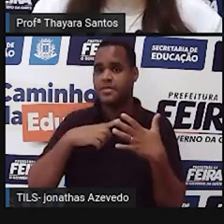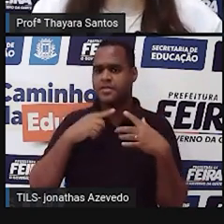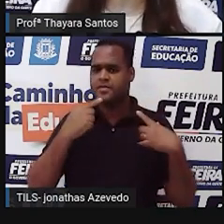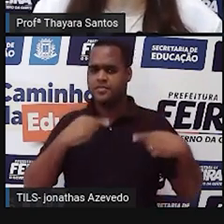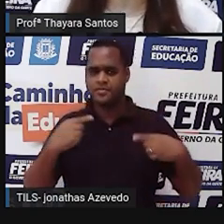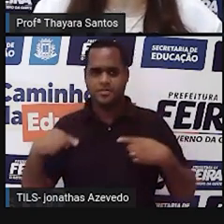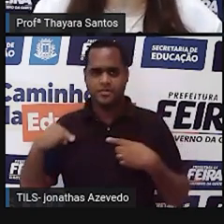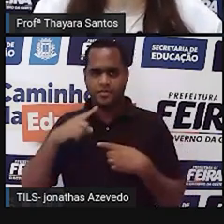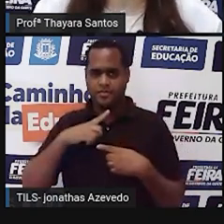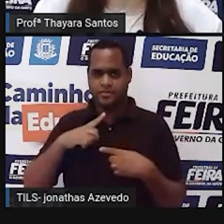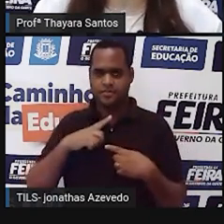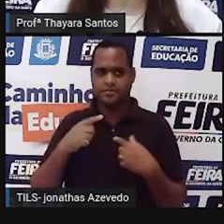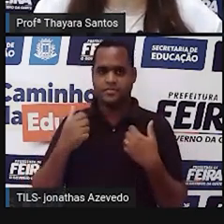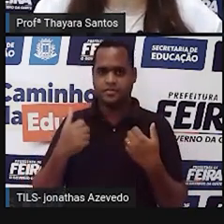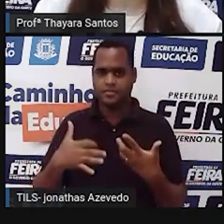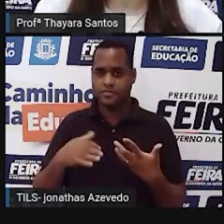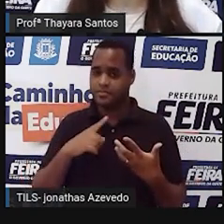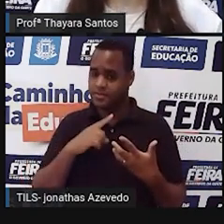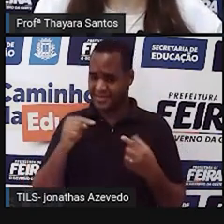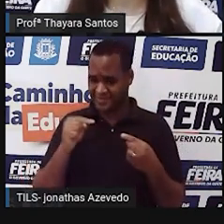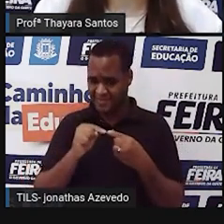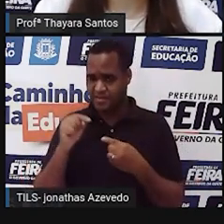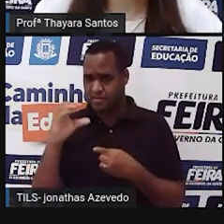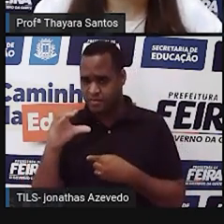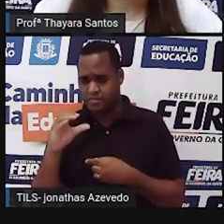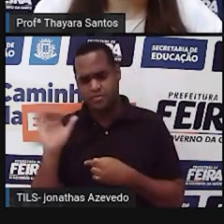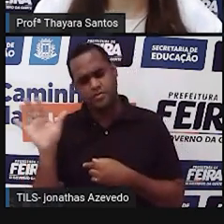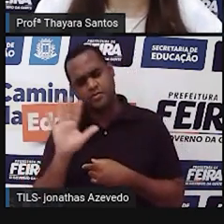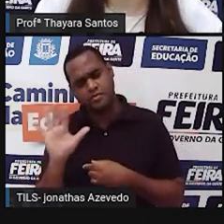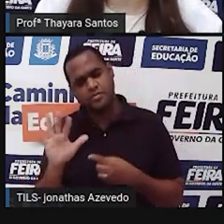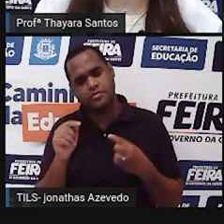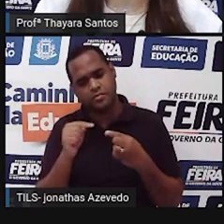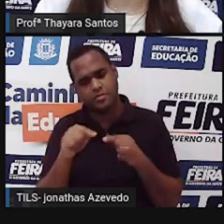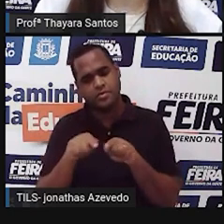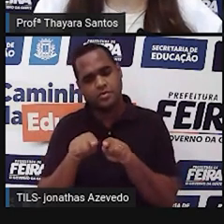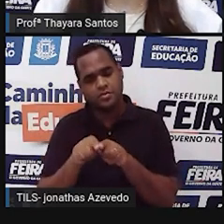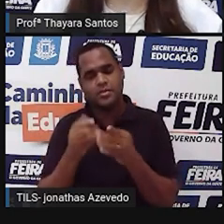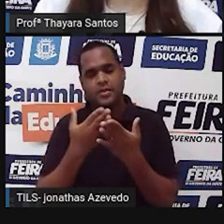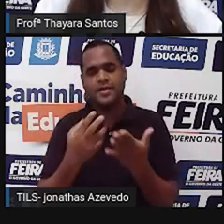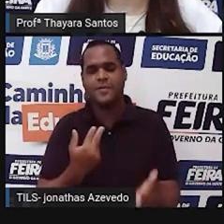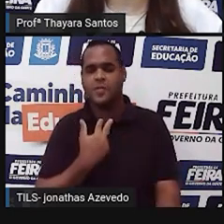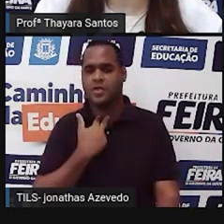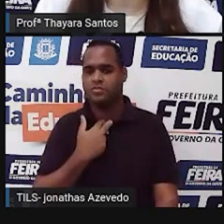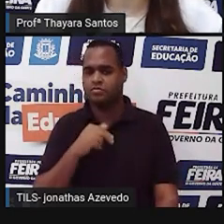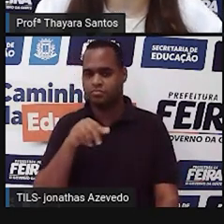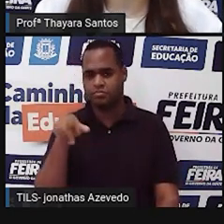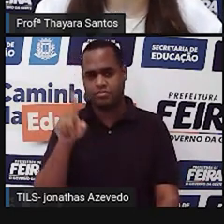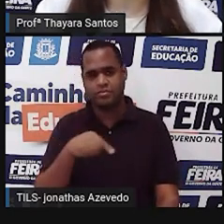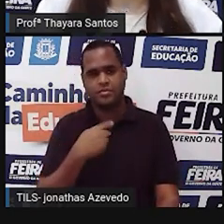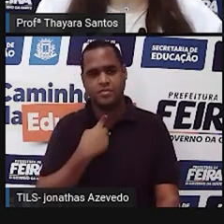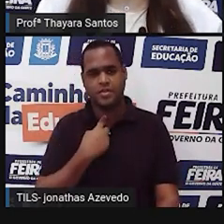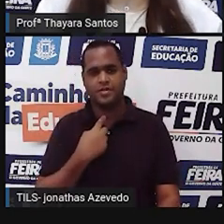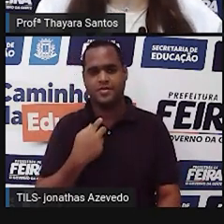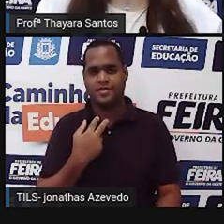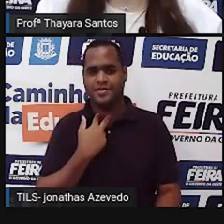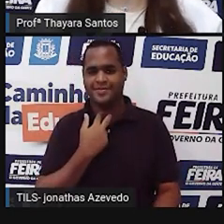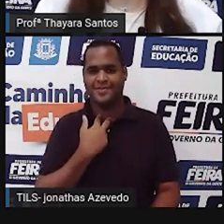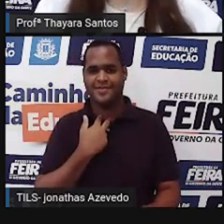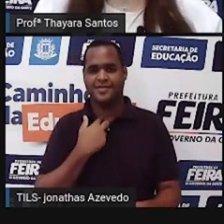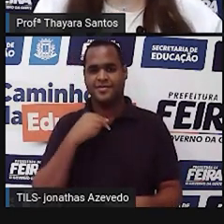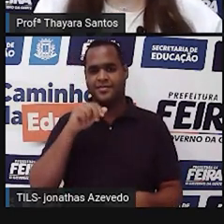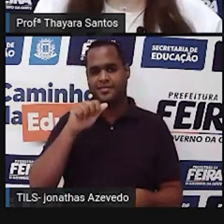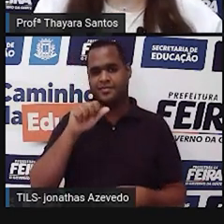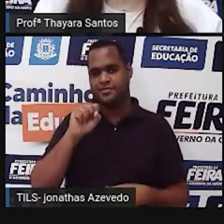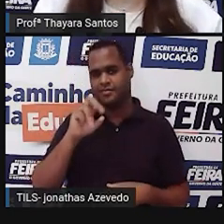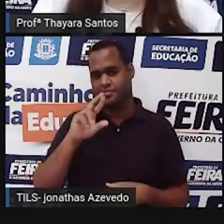pouco, ela não pode ser considerada uma ciência. Mas também a gente não pode desconsiderar completamente a astrologia, porque